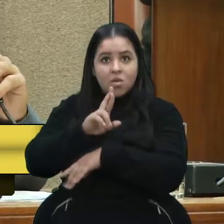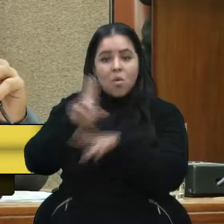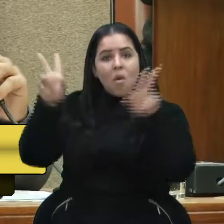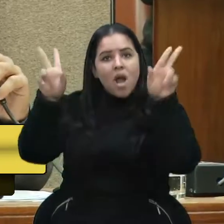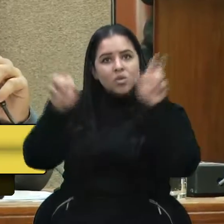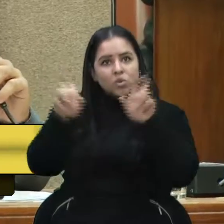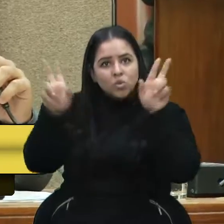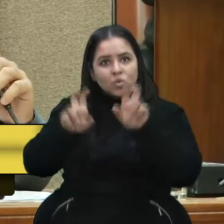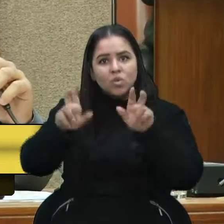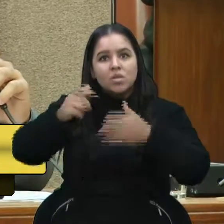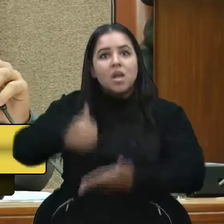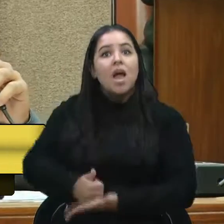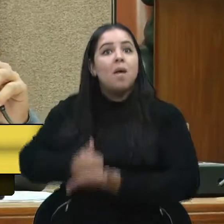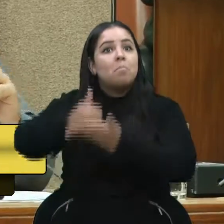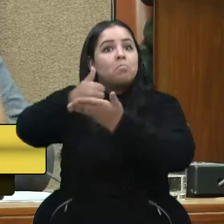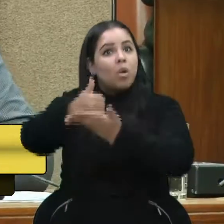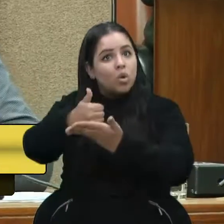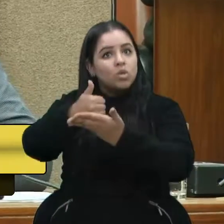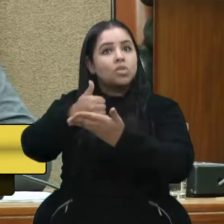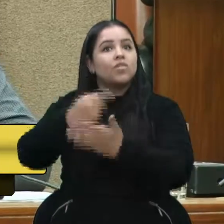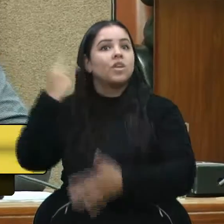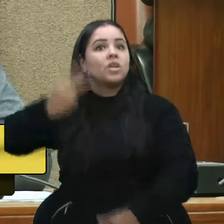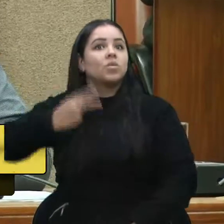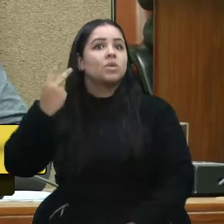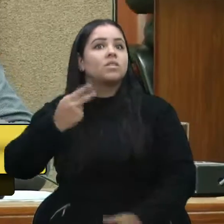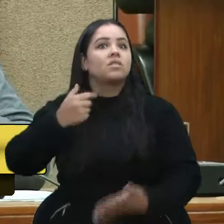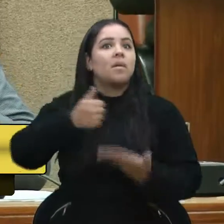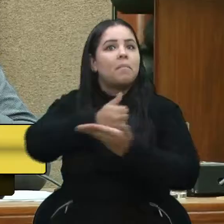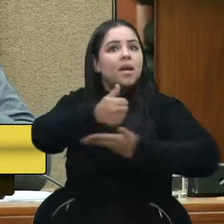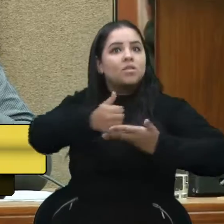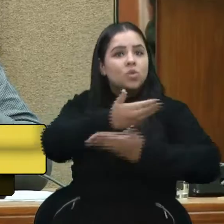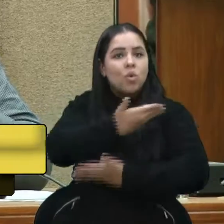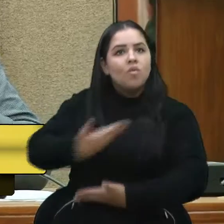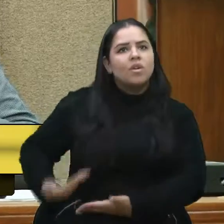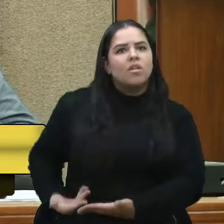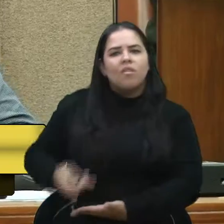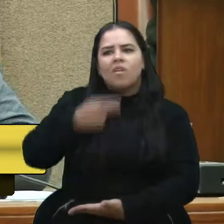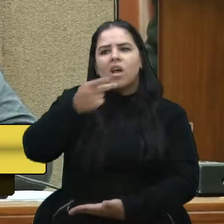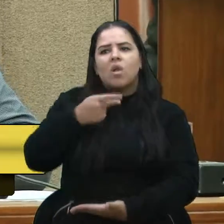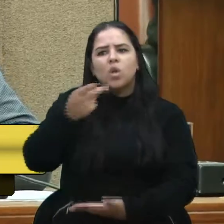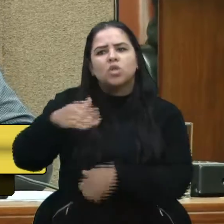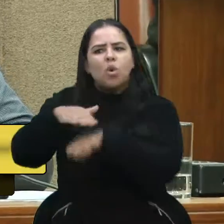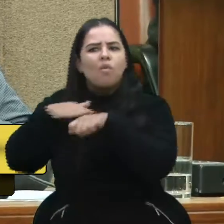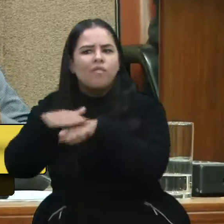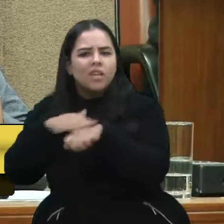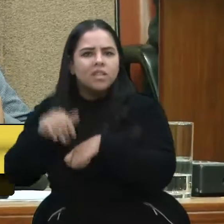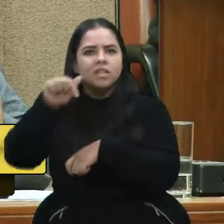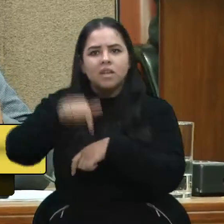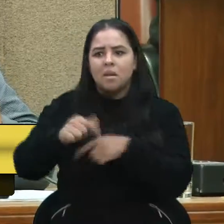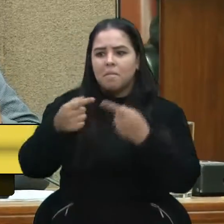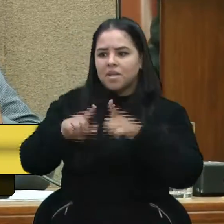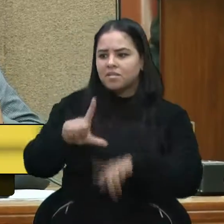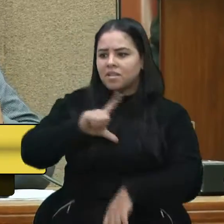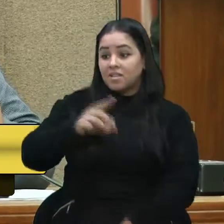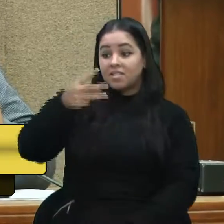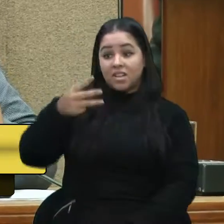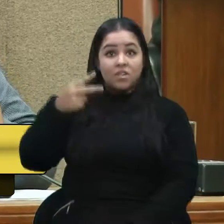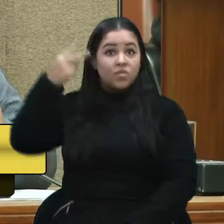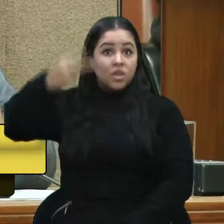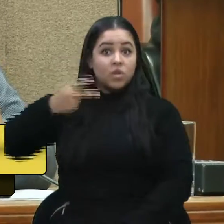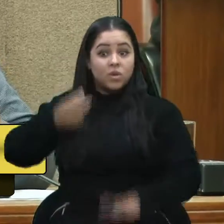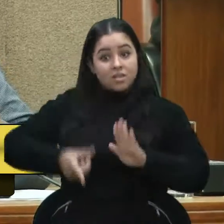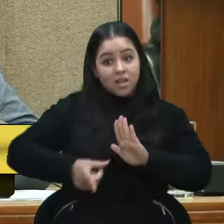com apoio de vereadores da base do governo. Aliás, se falou tanto em diálogo aqui, mas teve três vereadores nessa sessão que me